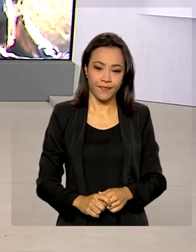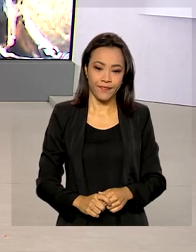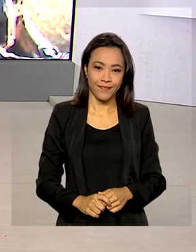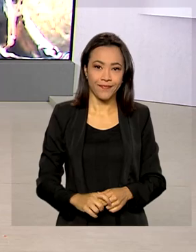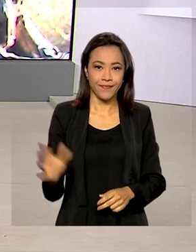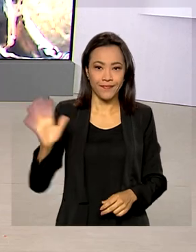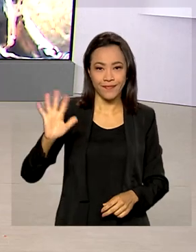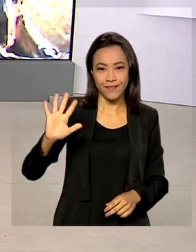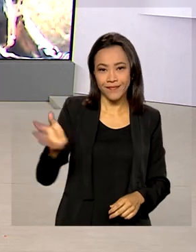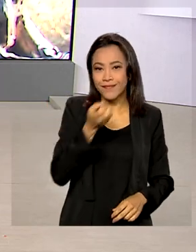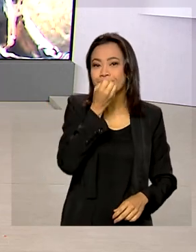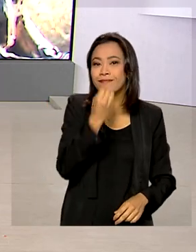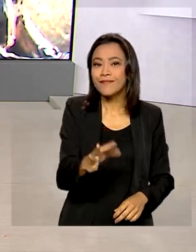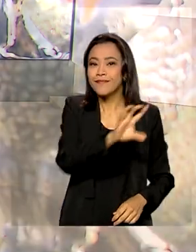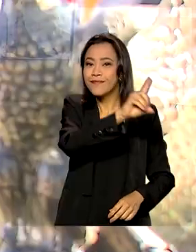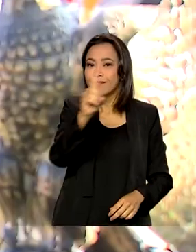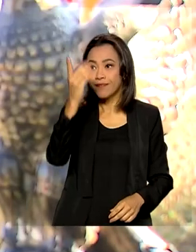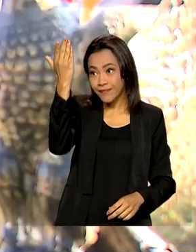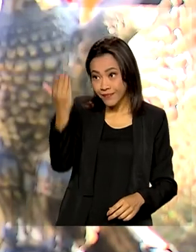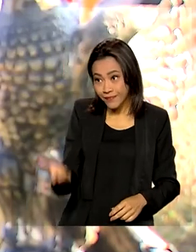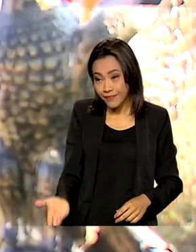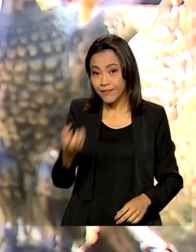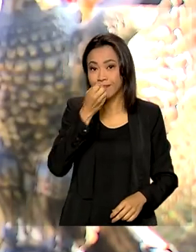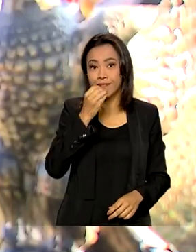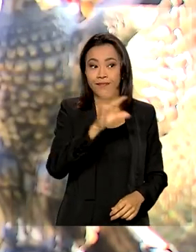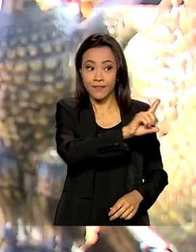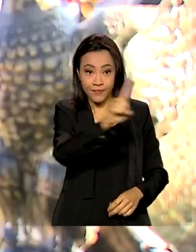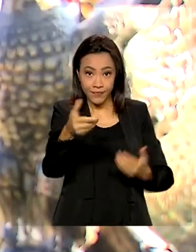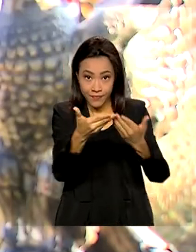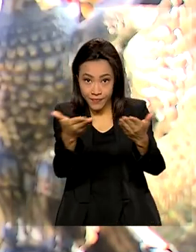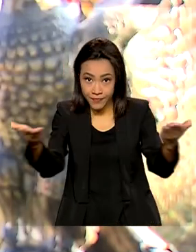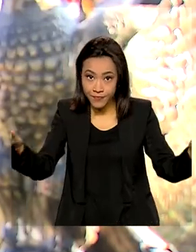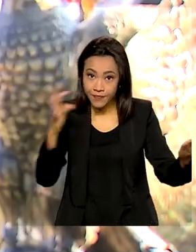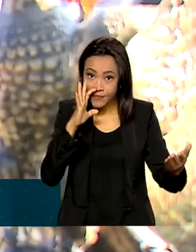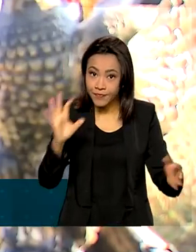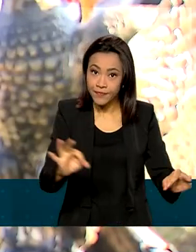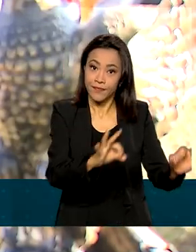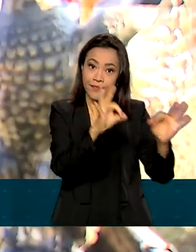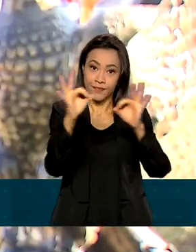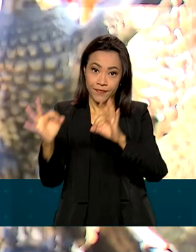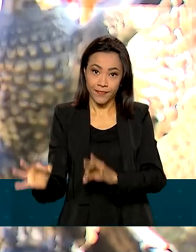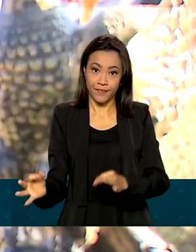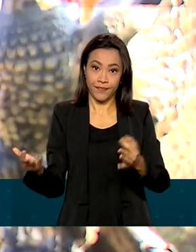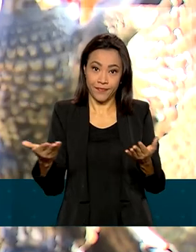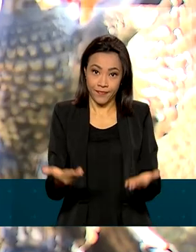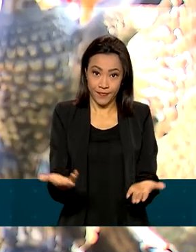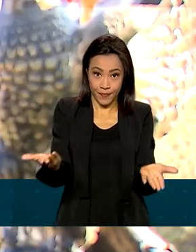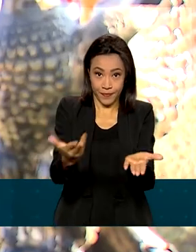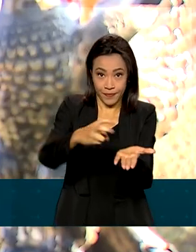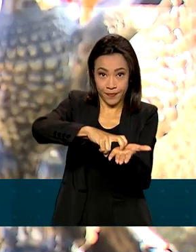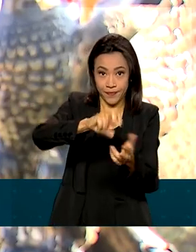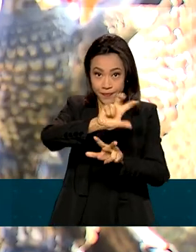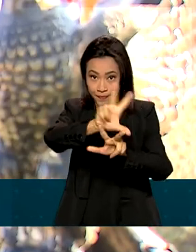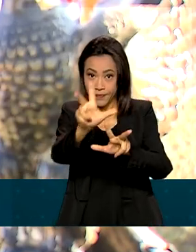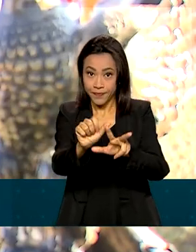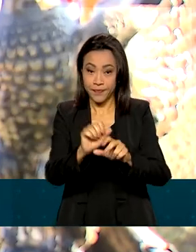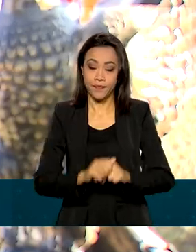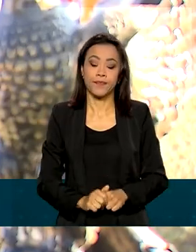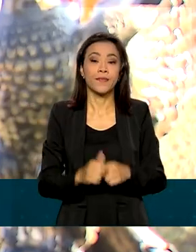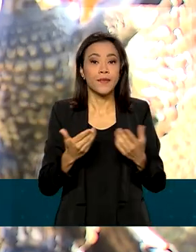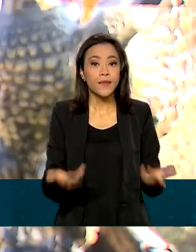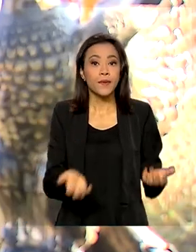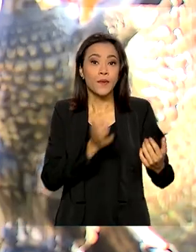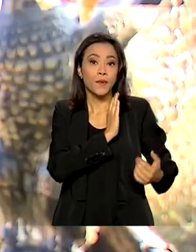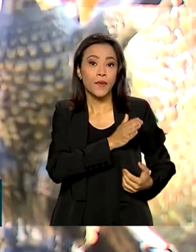Olá, bom dia, Mara. Bom dia para você e a todos acompanhando a TV Brasil nesta manhã. Olha isso mesmo. O